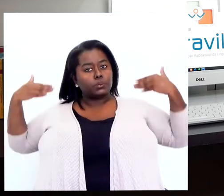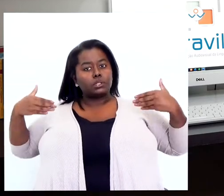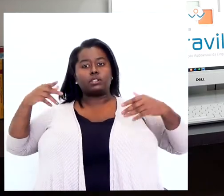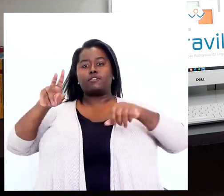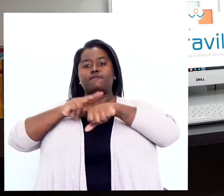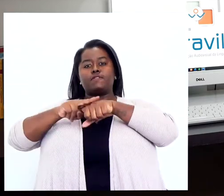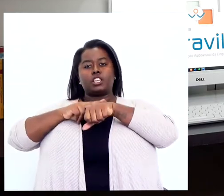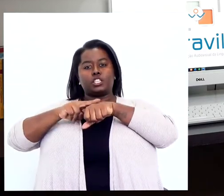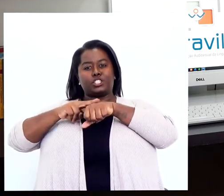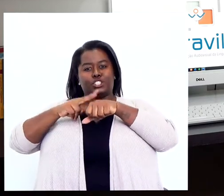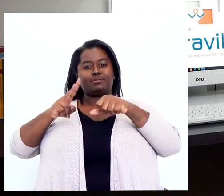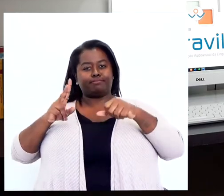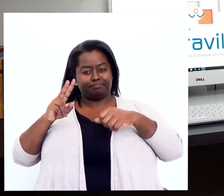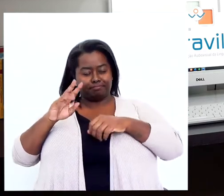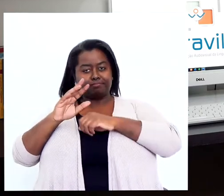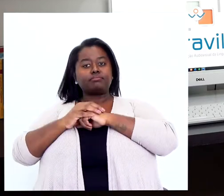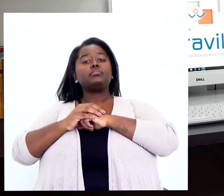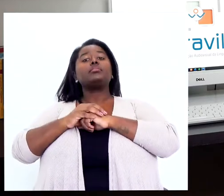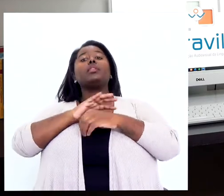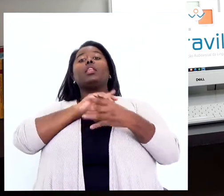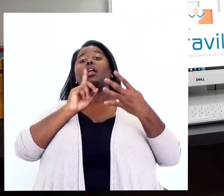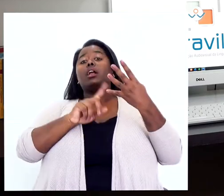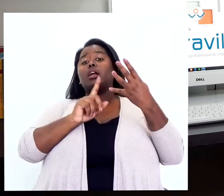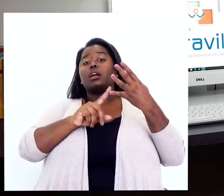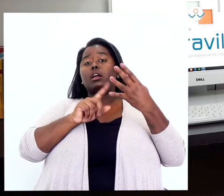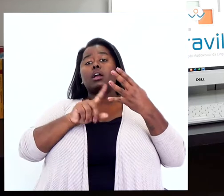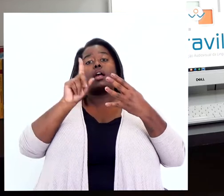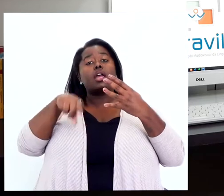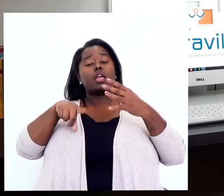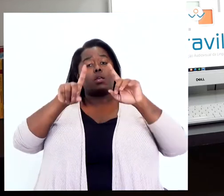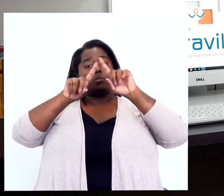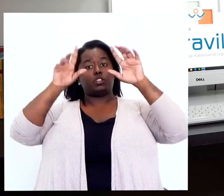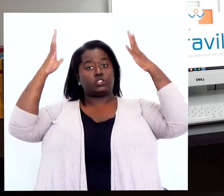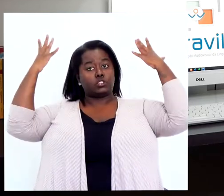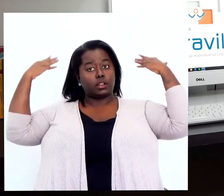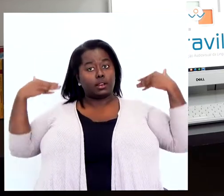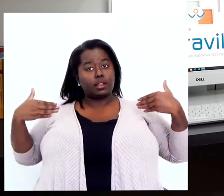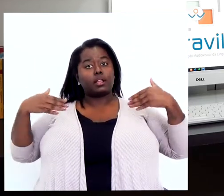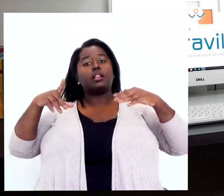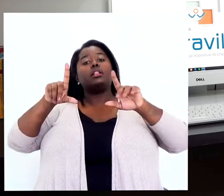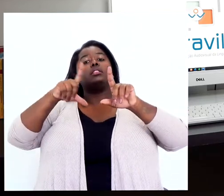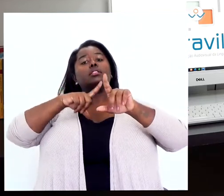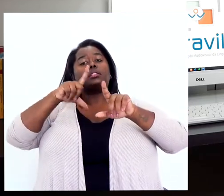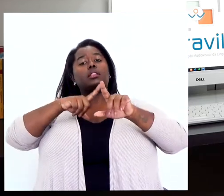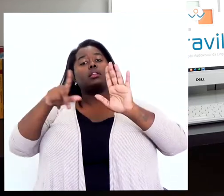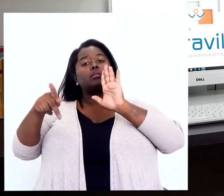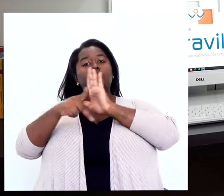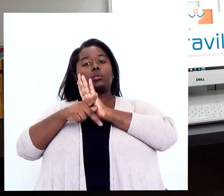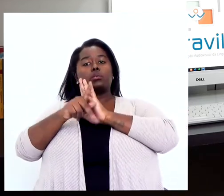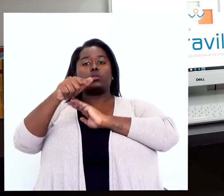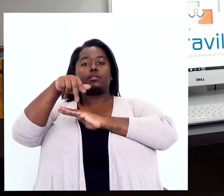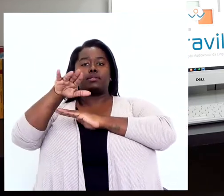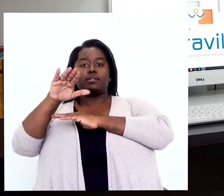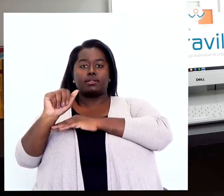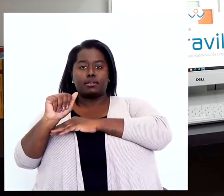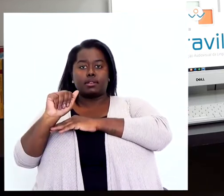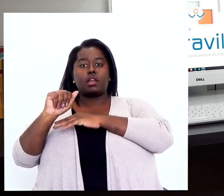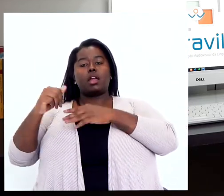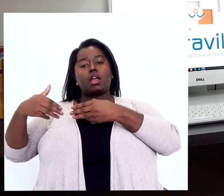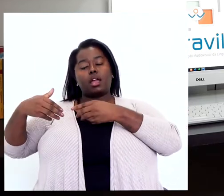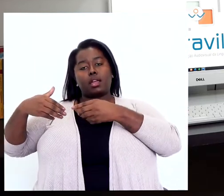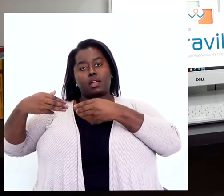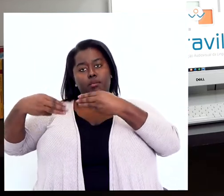A quarta janela foi uma proposta vinda do Guia de Produções Audiovisuais do Ministério da Cultura, que lançou em